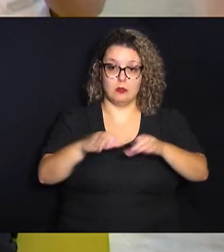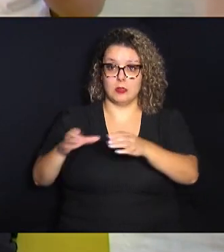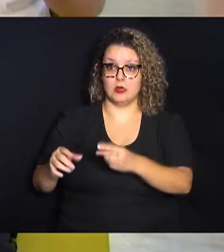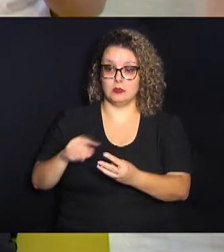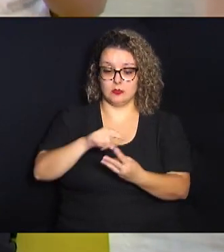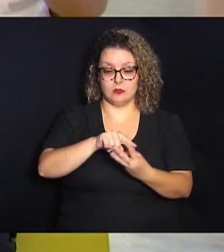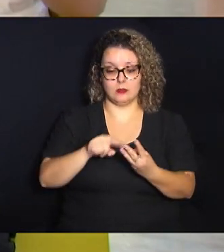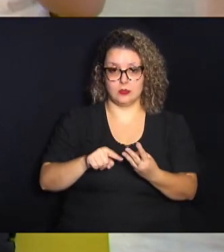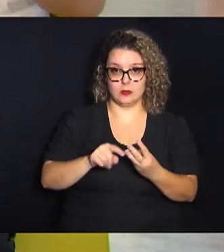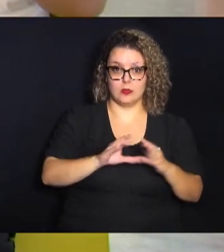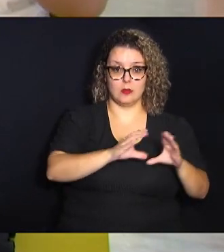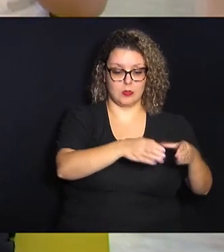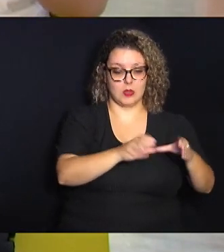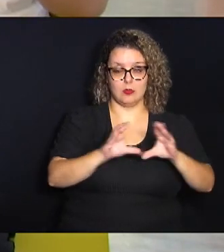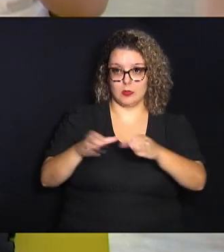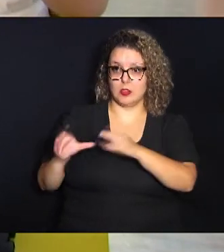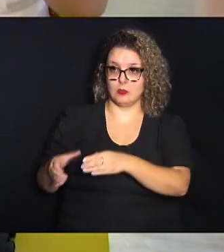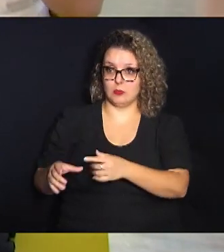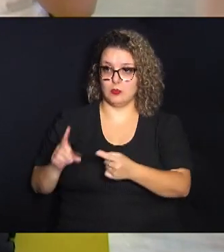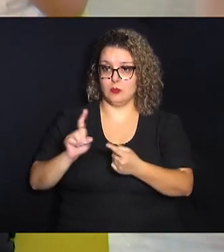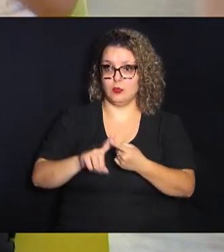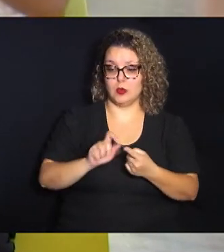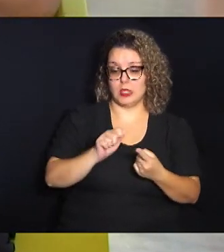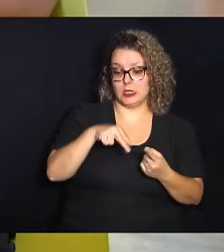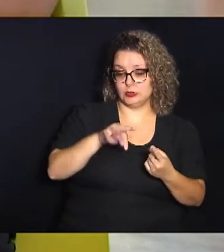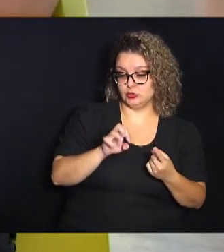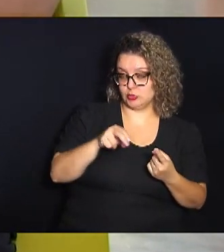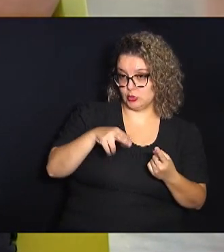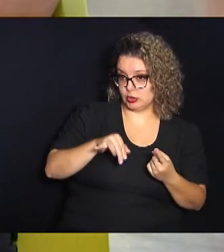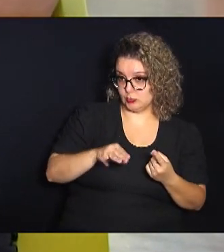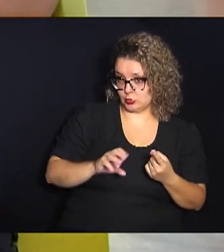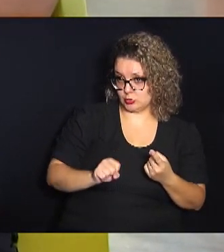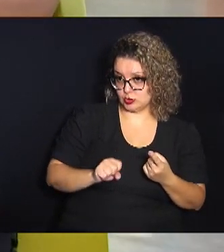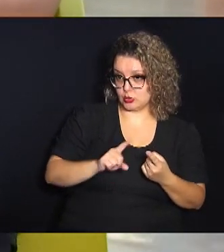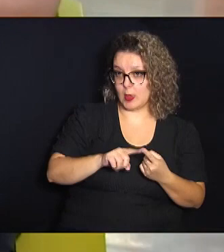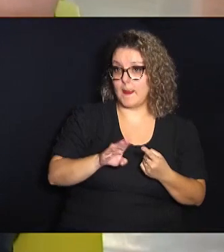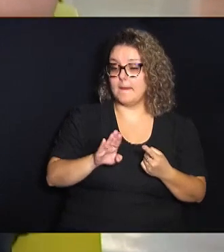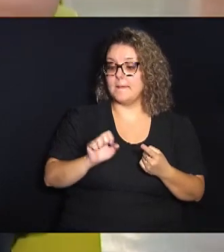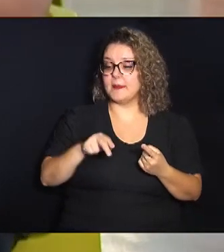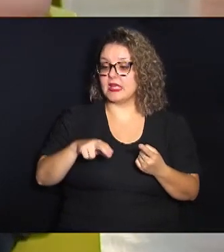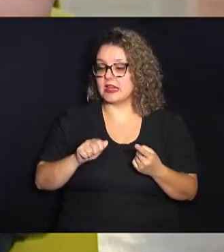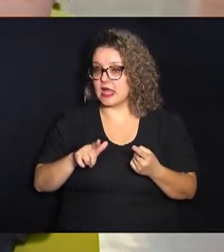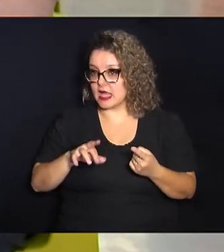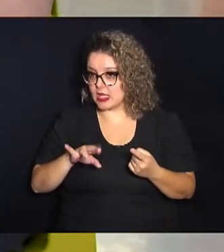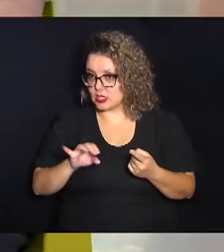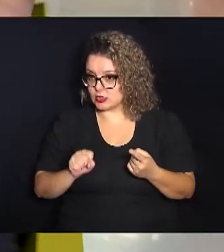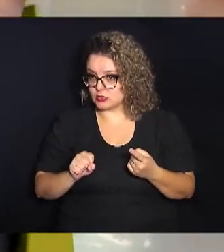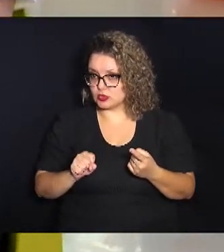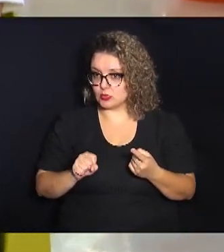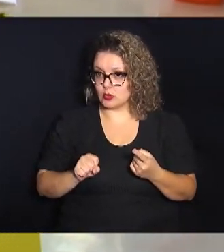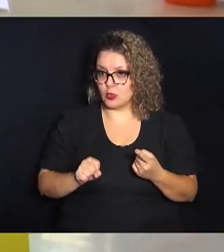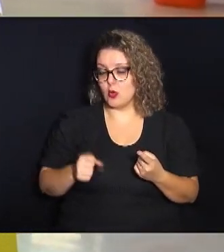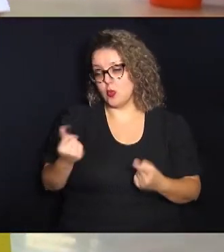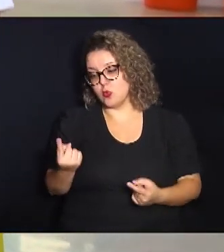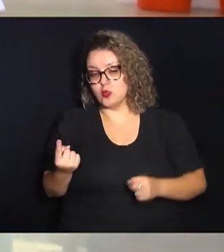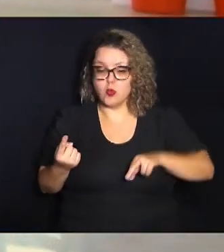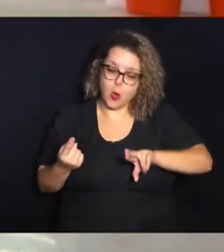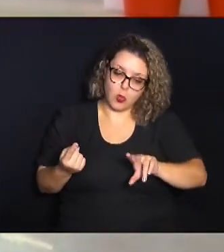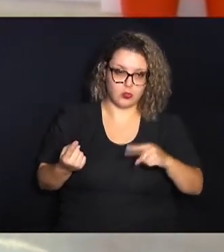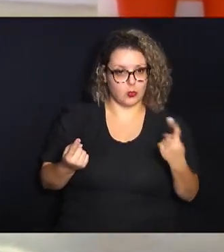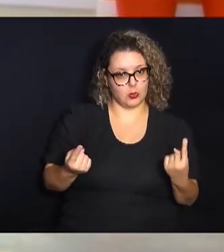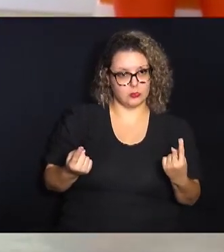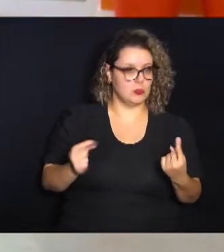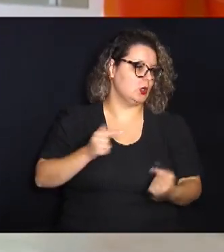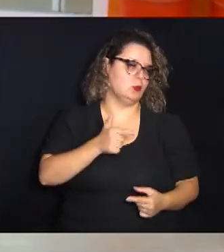classes né são os antônimos binários aqueles uns que ou é um ou é o outro não tem